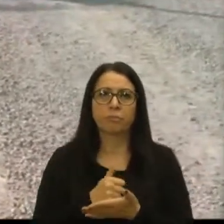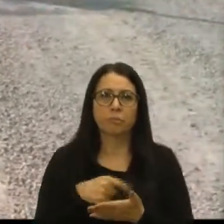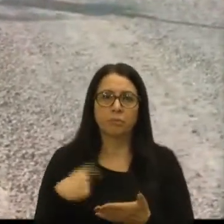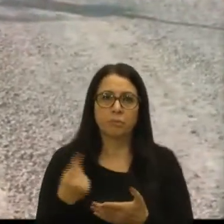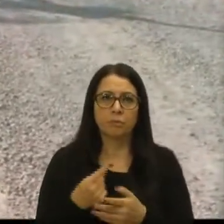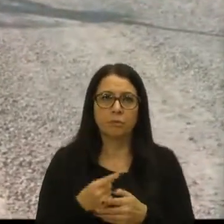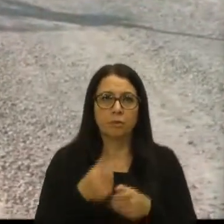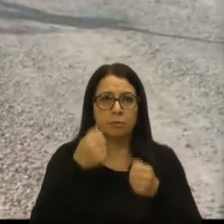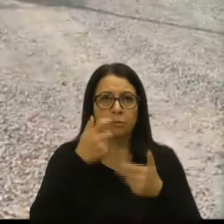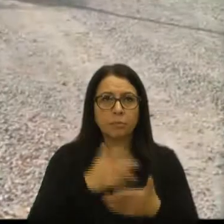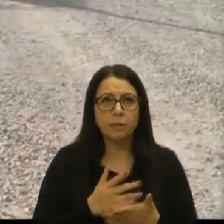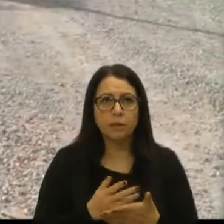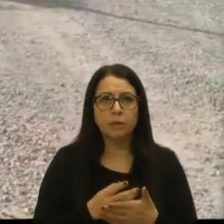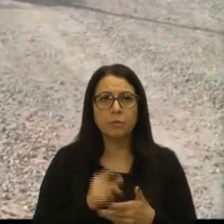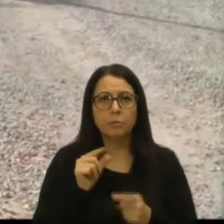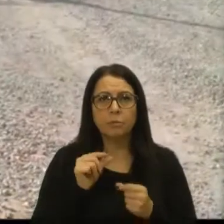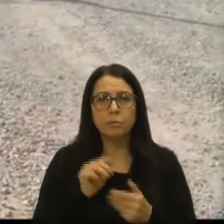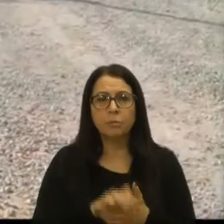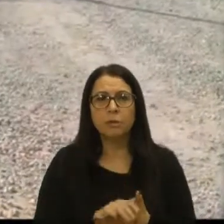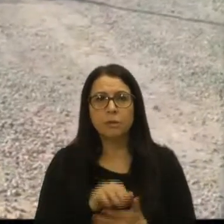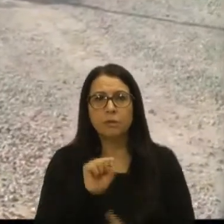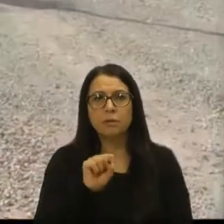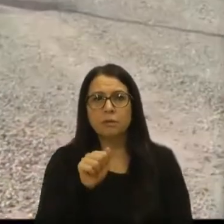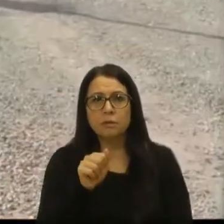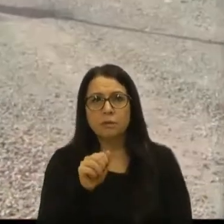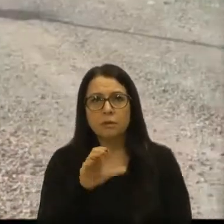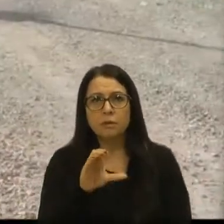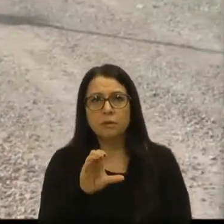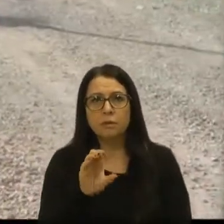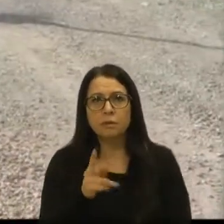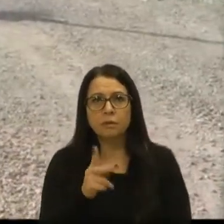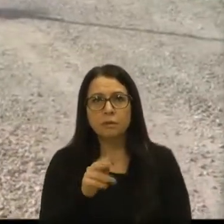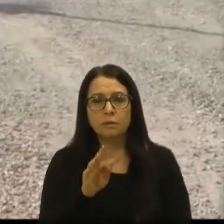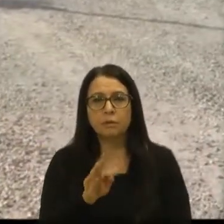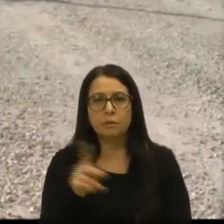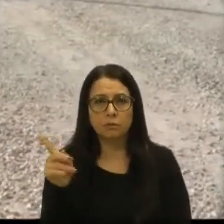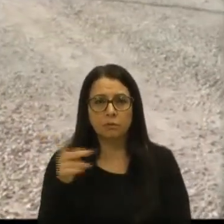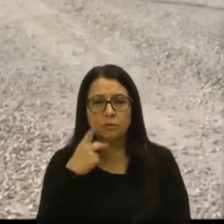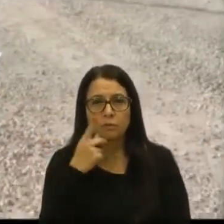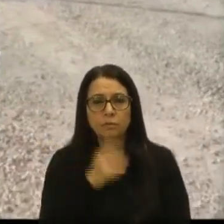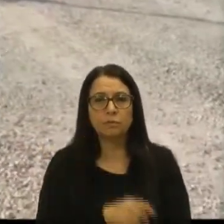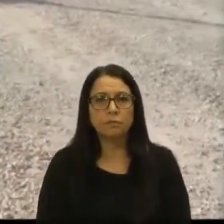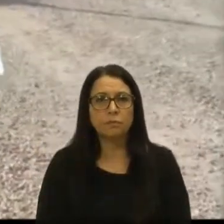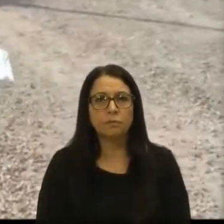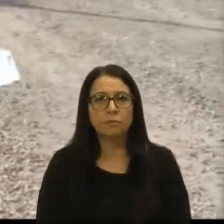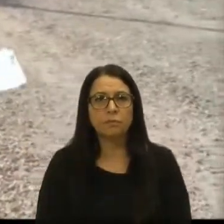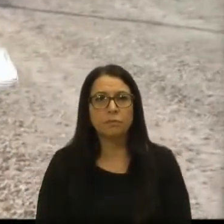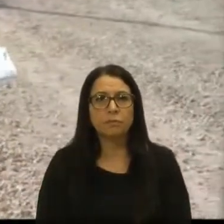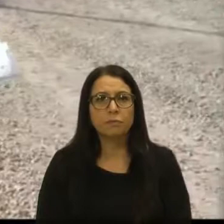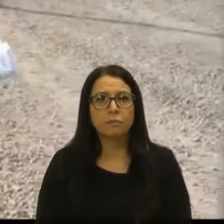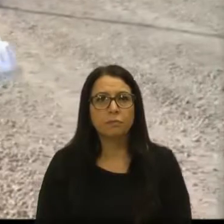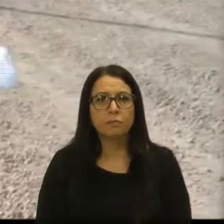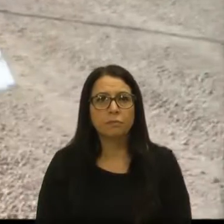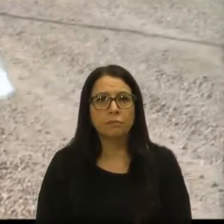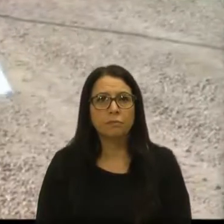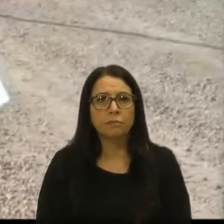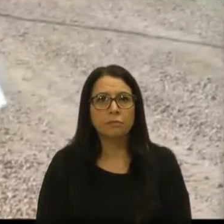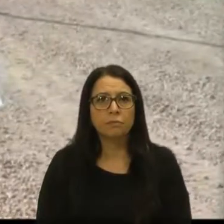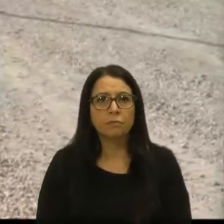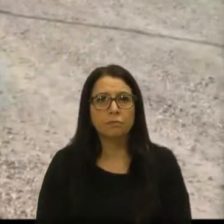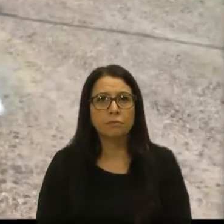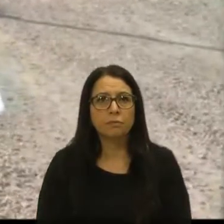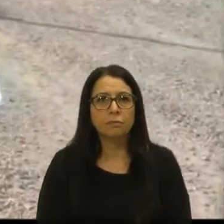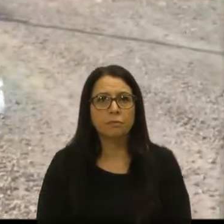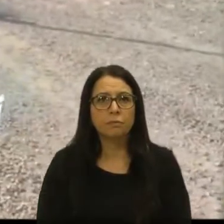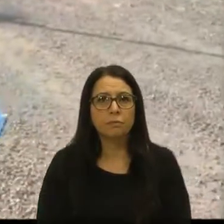também um pouco, Sassetti, explica aí, sua vez, falar também, o negócio é o seguinte, eu, esse